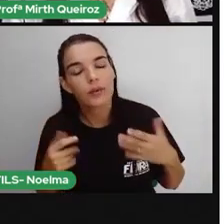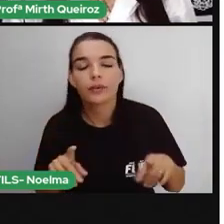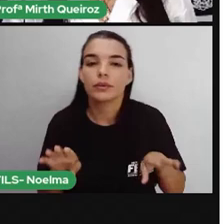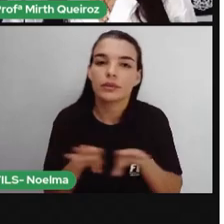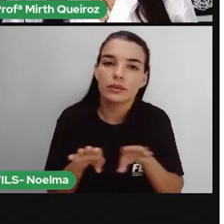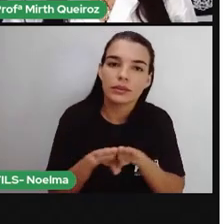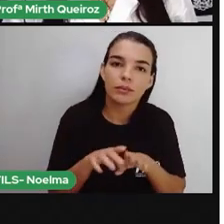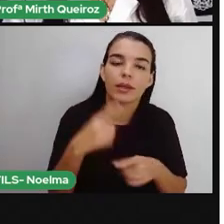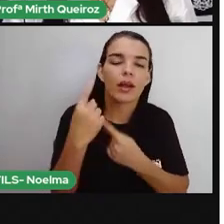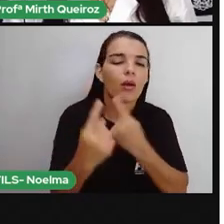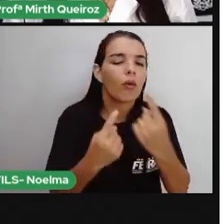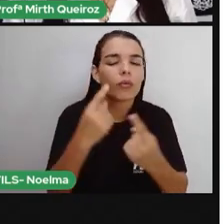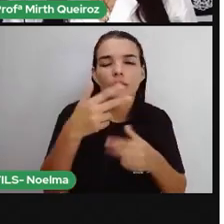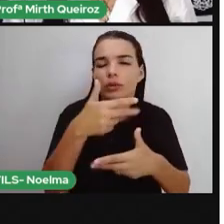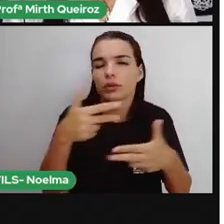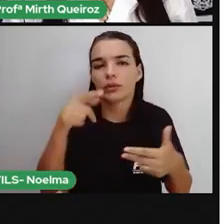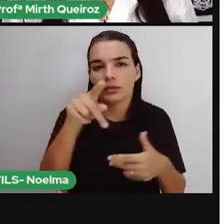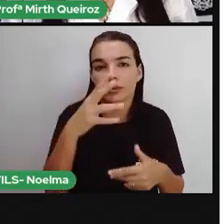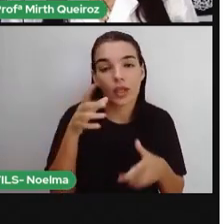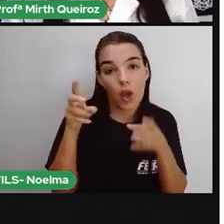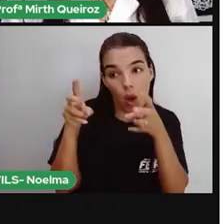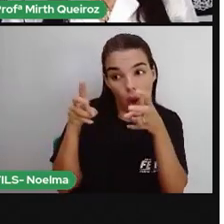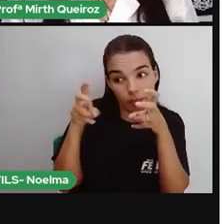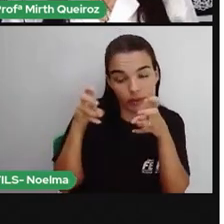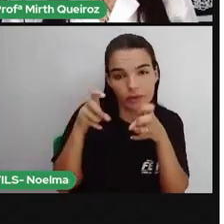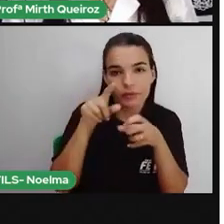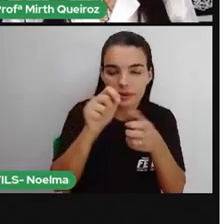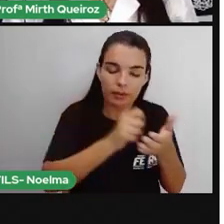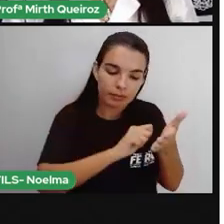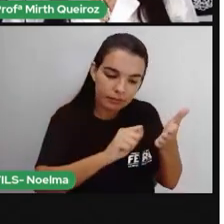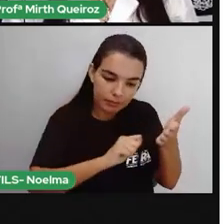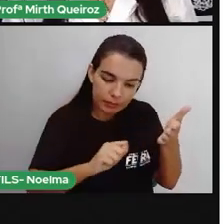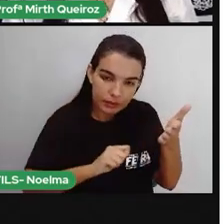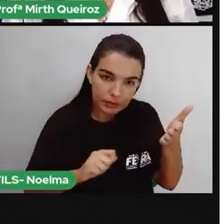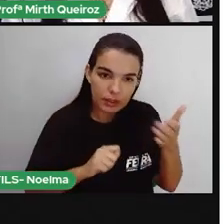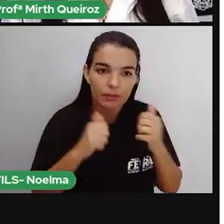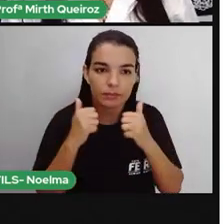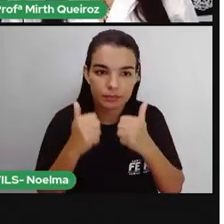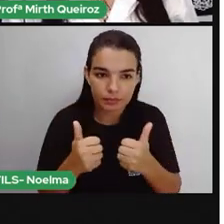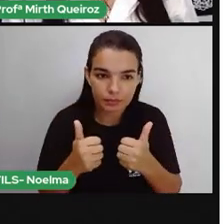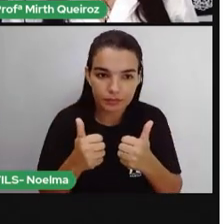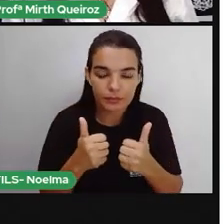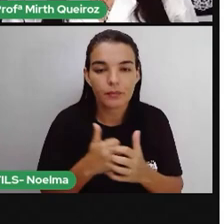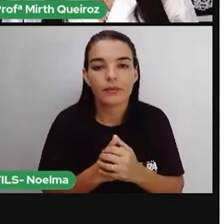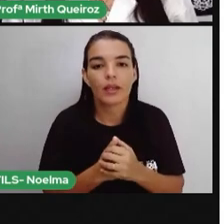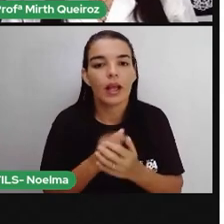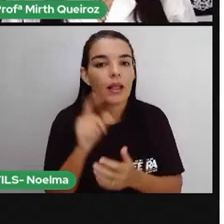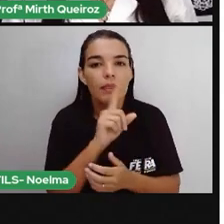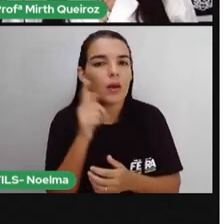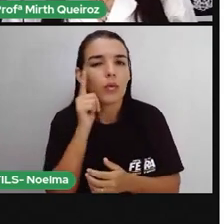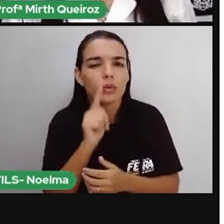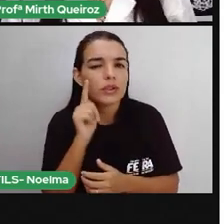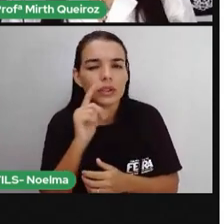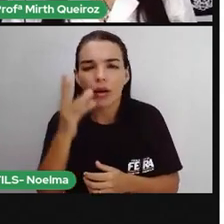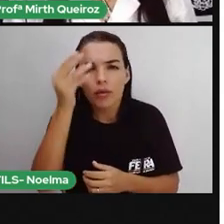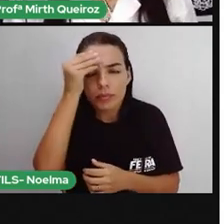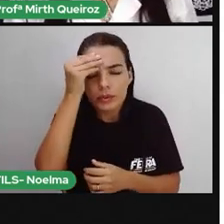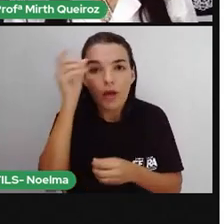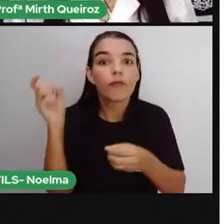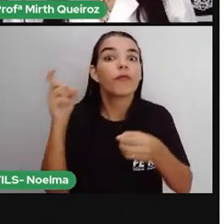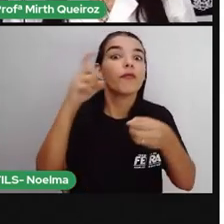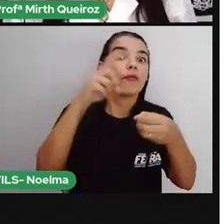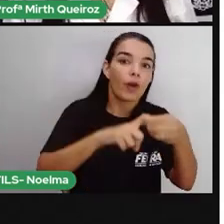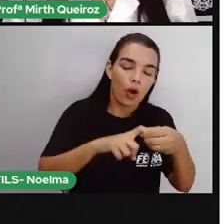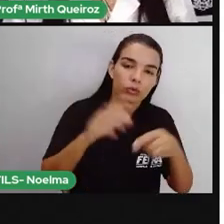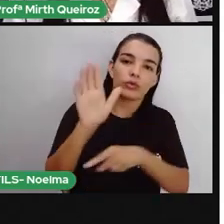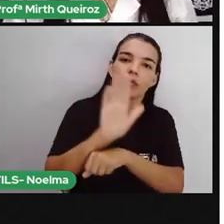que vocês observaram, certo? E vocês vão anotar, registrar no caderno. Não conseguiu compreender? Volte